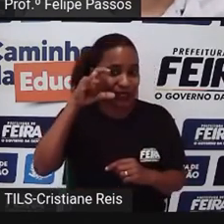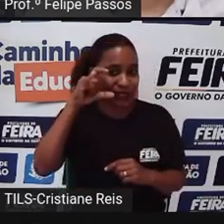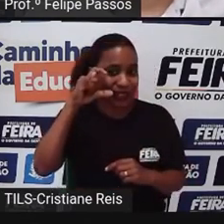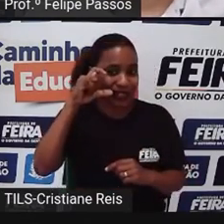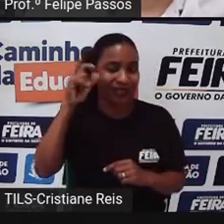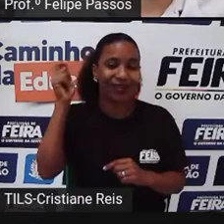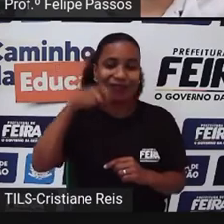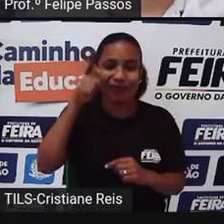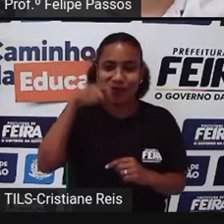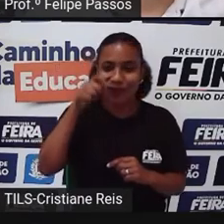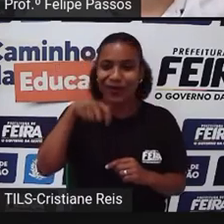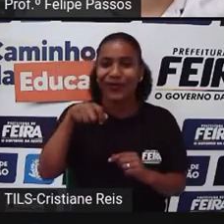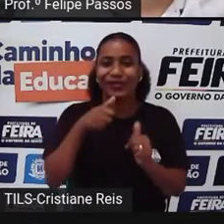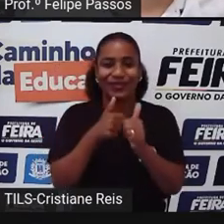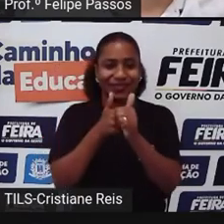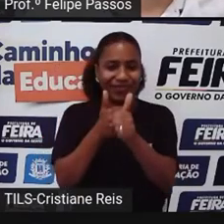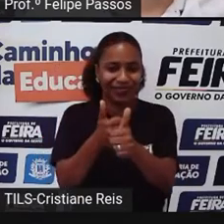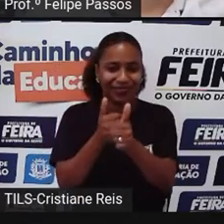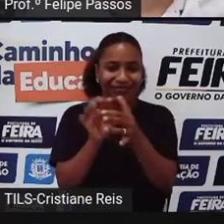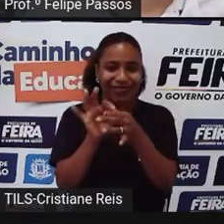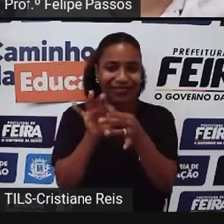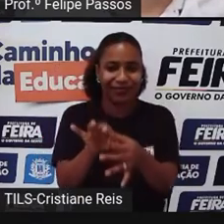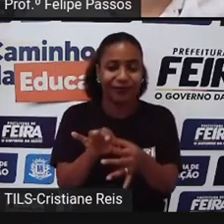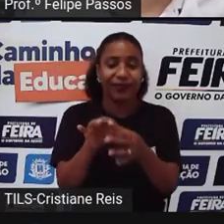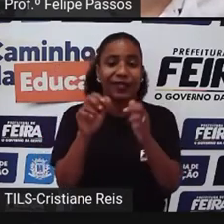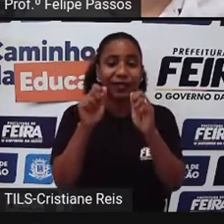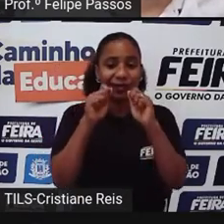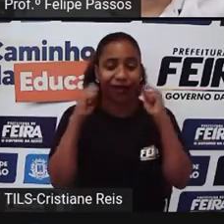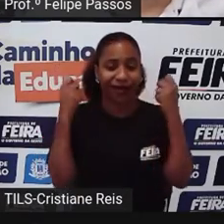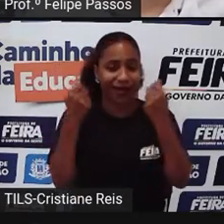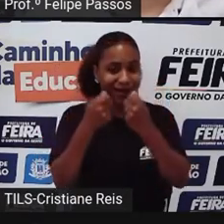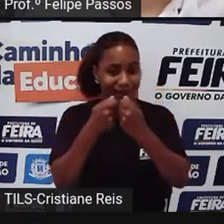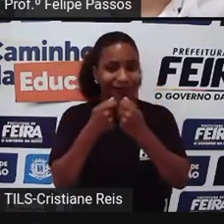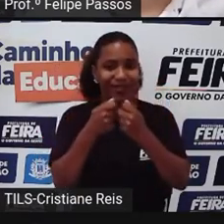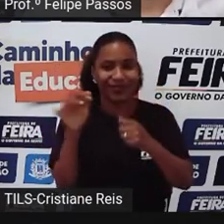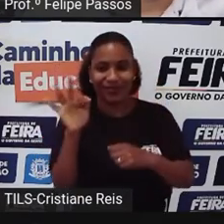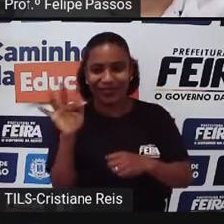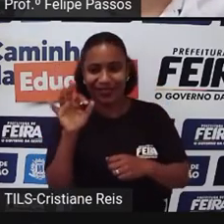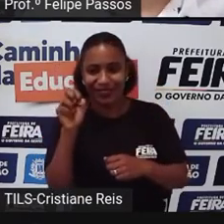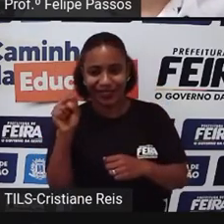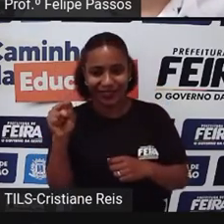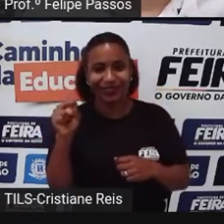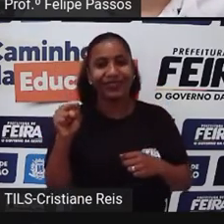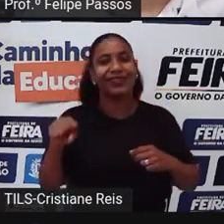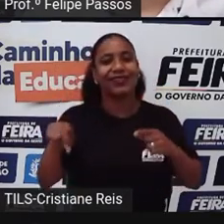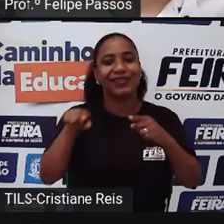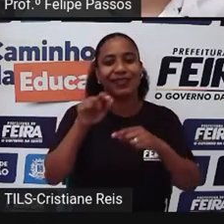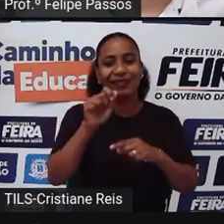Instagram Da APA APA Feira de Santana O Instagram do Bazar Também Bazar